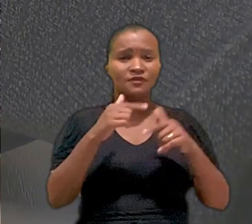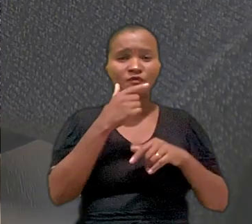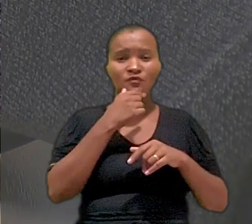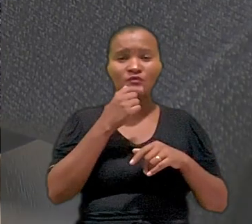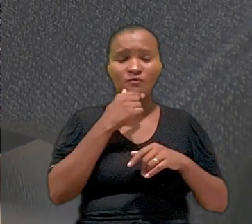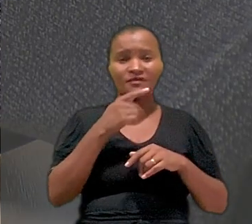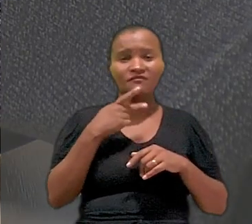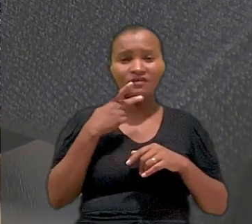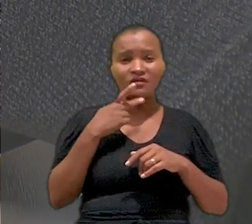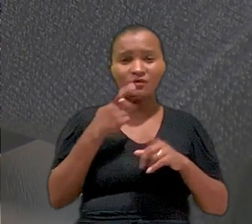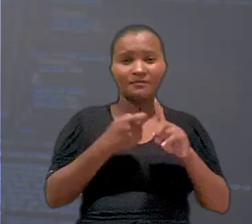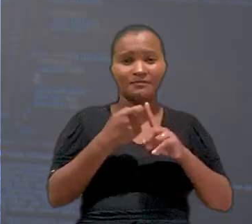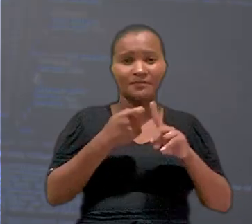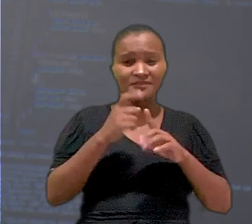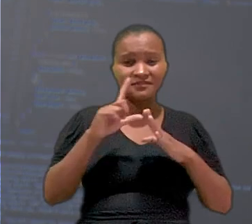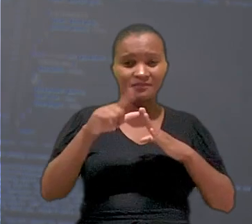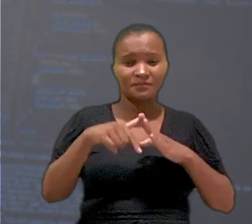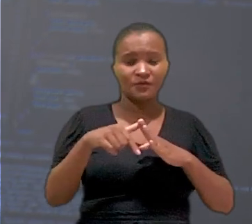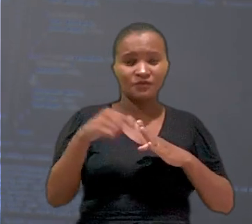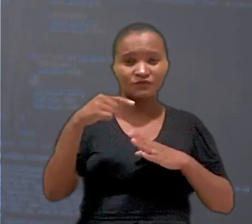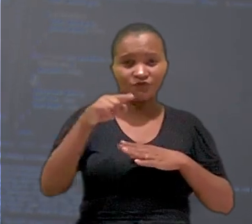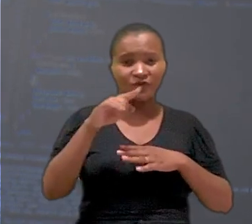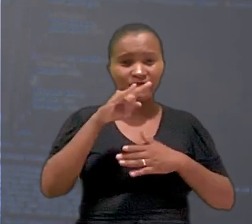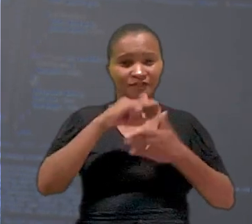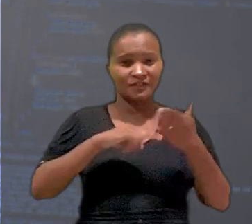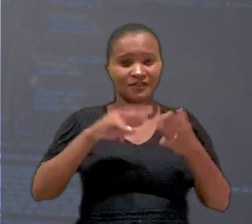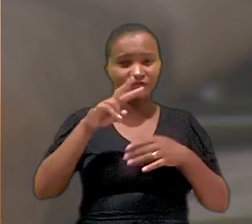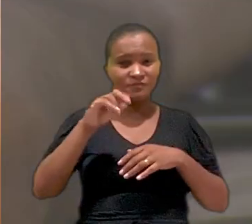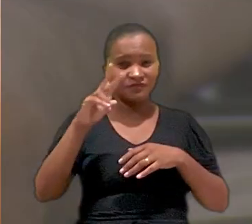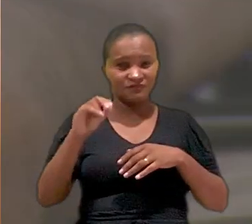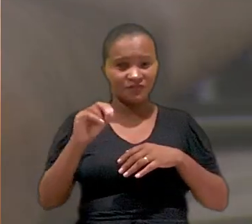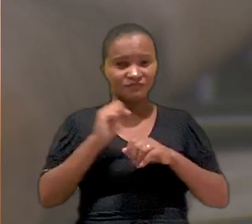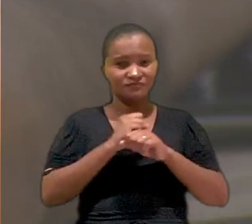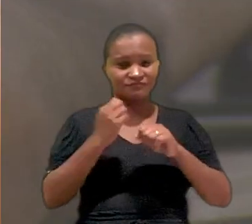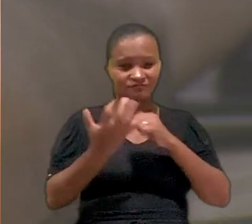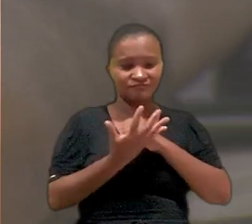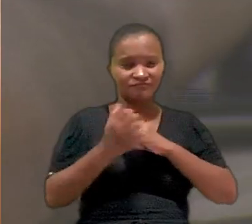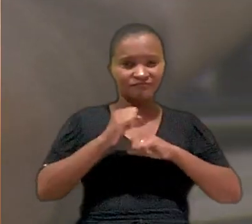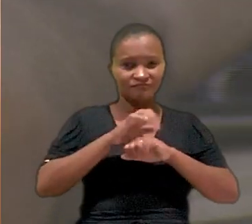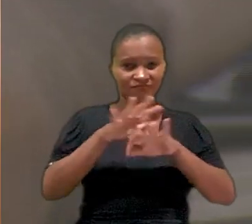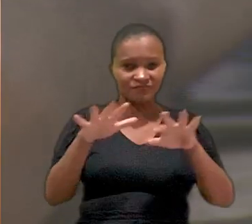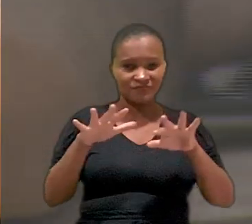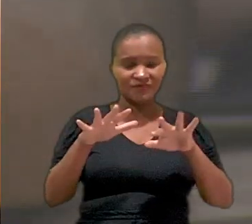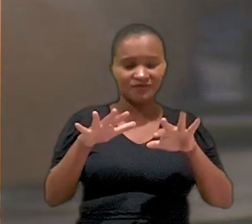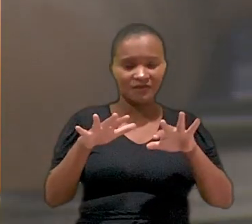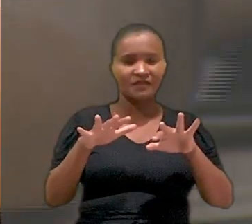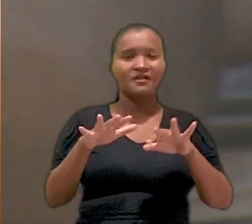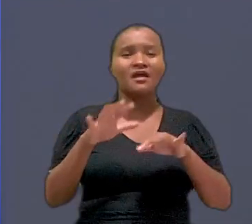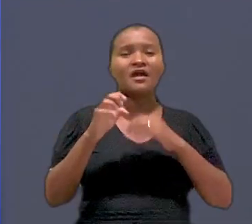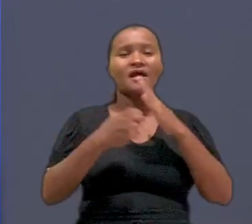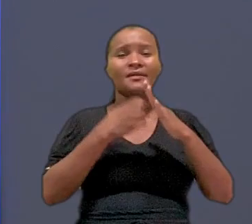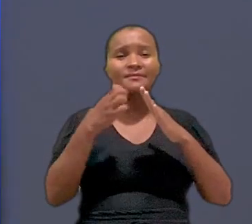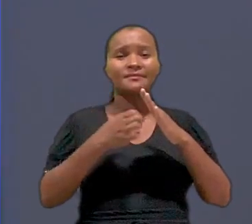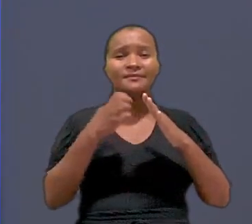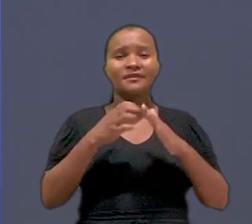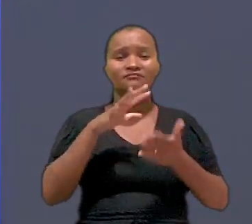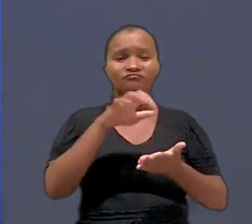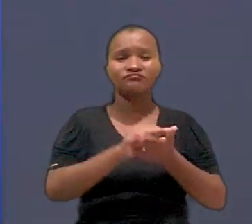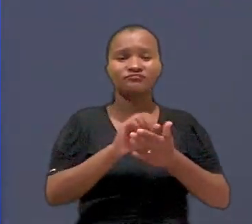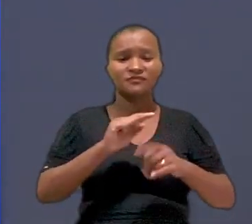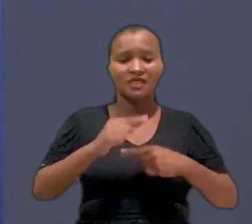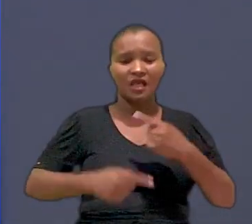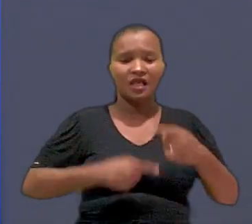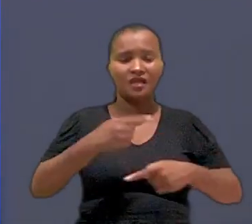Na ação trabalhista, o empregado disse que, meses após ser contratado, 2020, durante a pandemia do coronavírus, a empresa